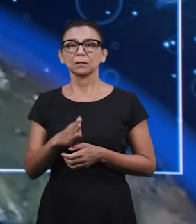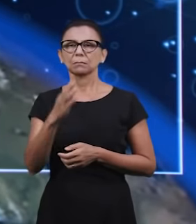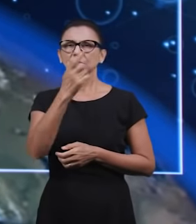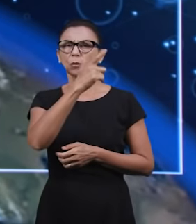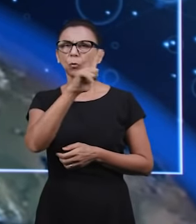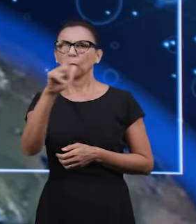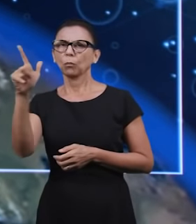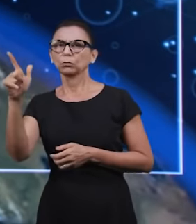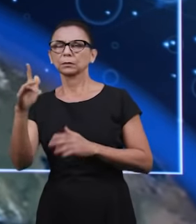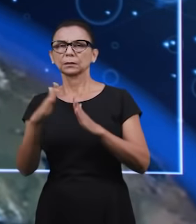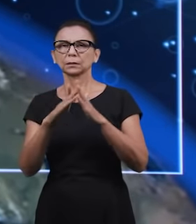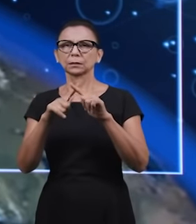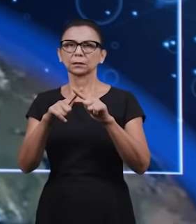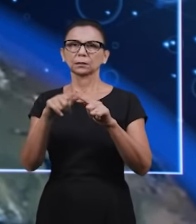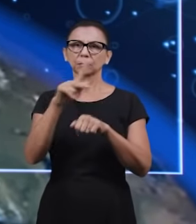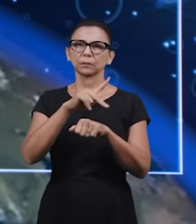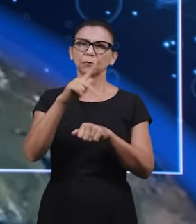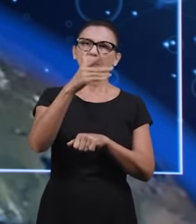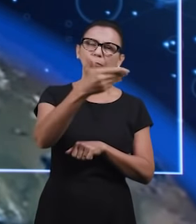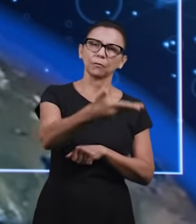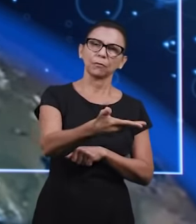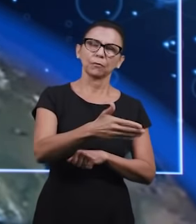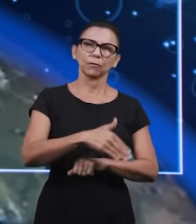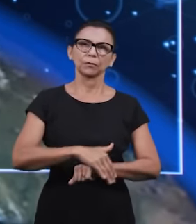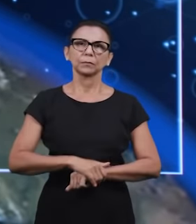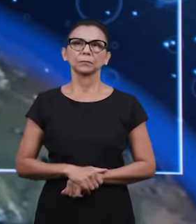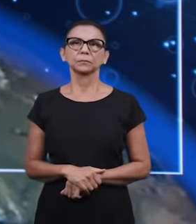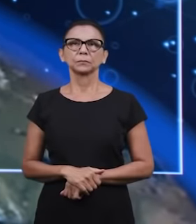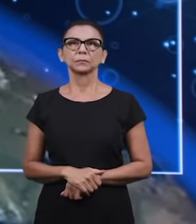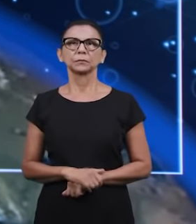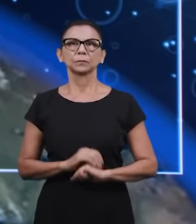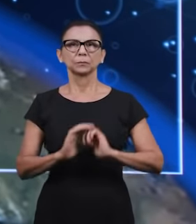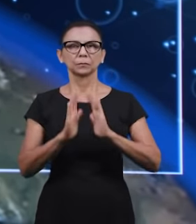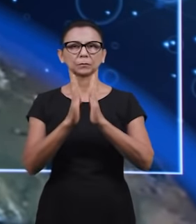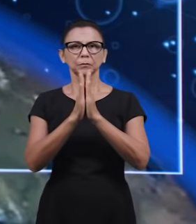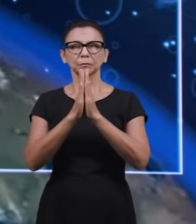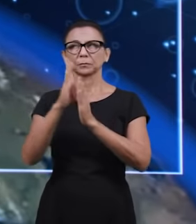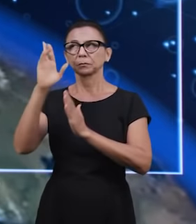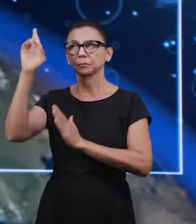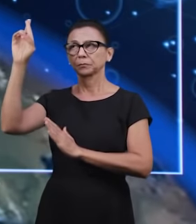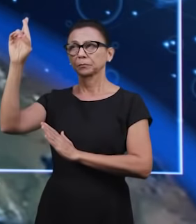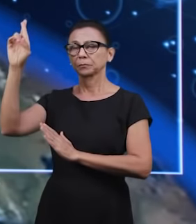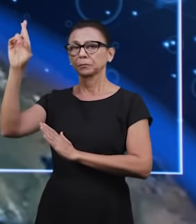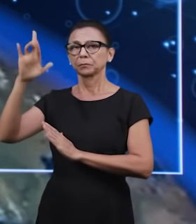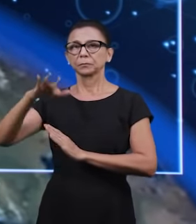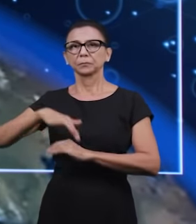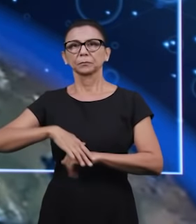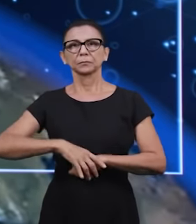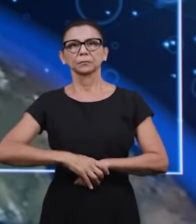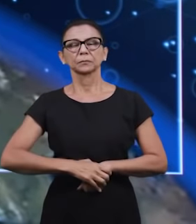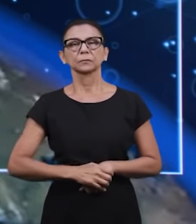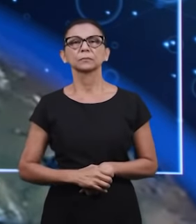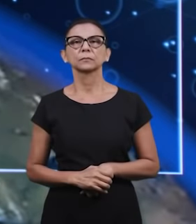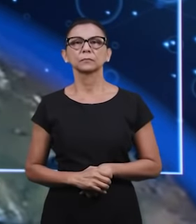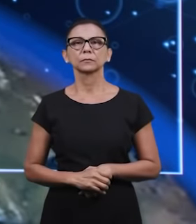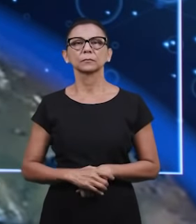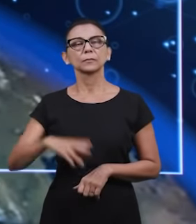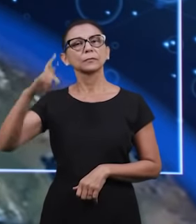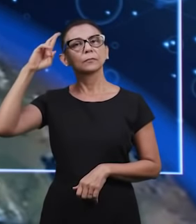as nossas demais igrejas no exterior vamos então agora encerrar esta parte glorificando ao Senhor nosso Deus